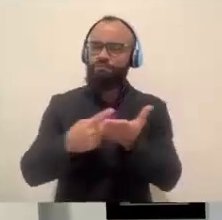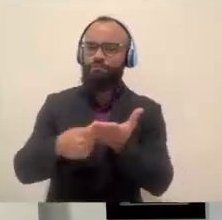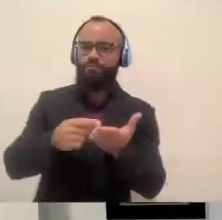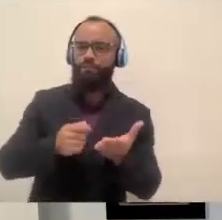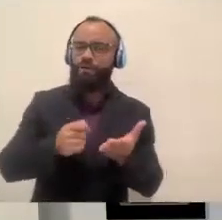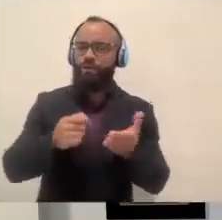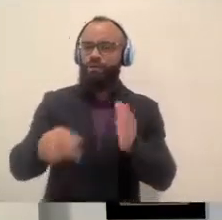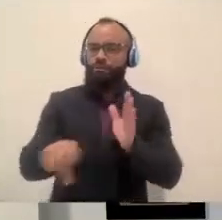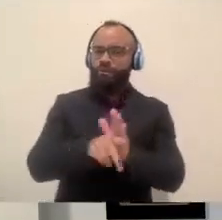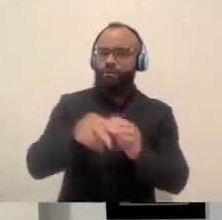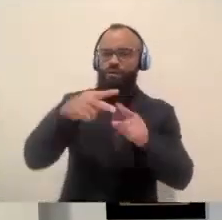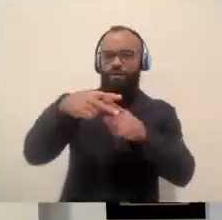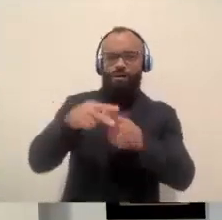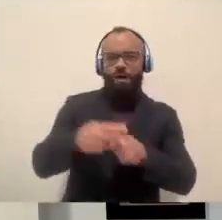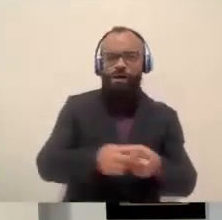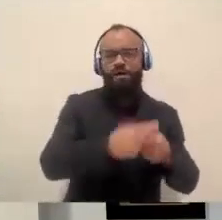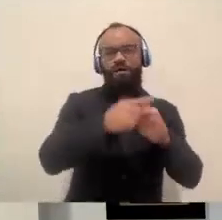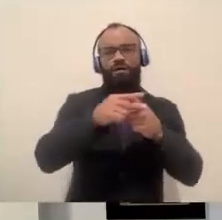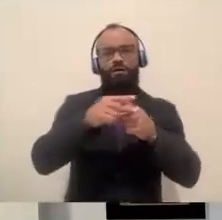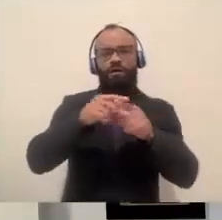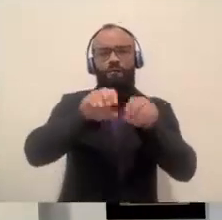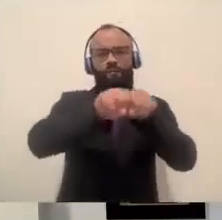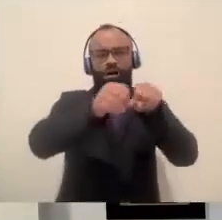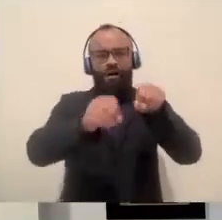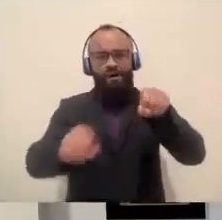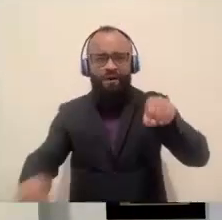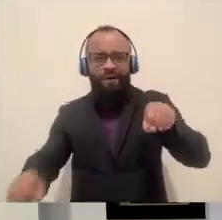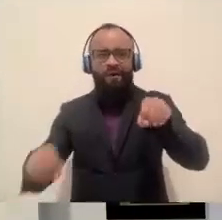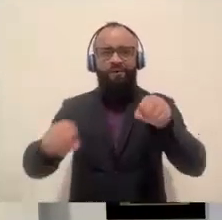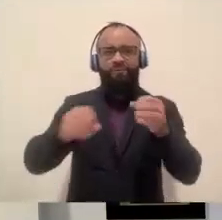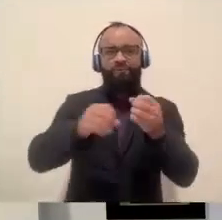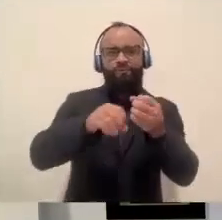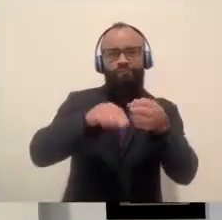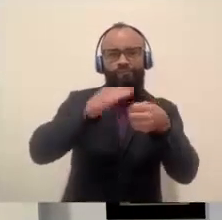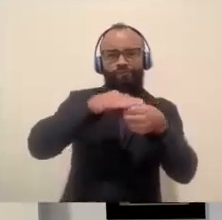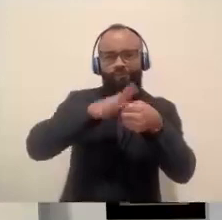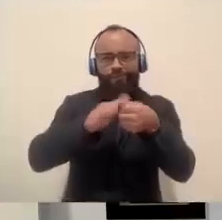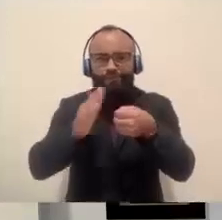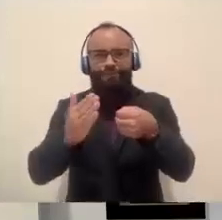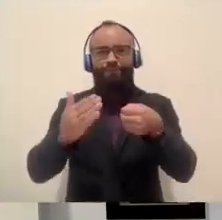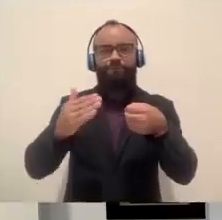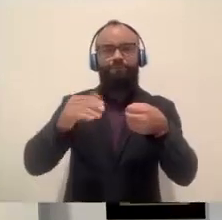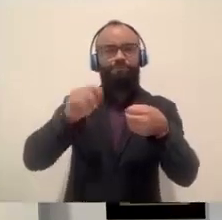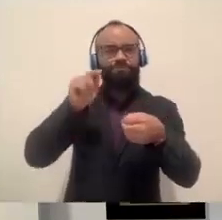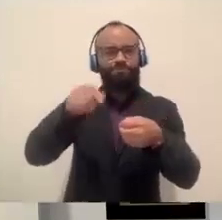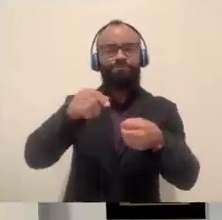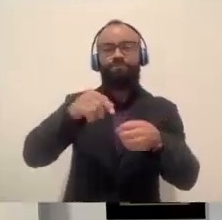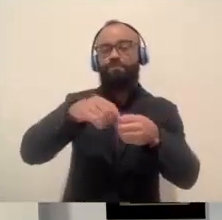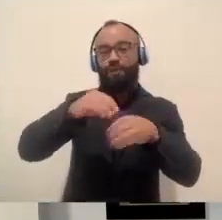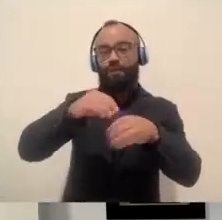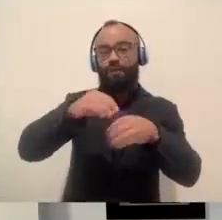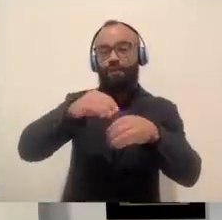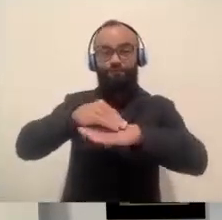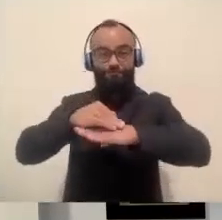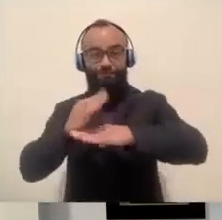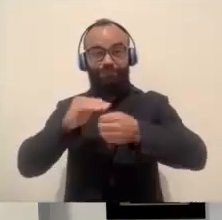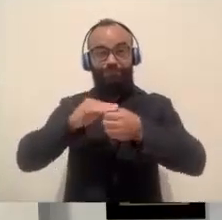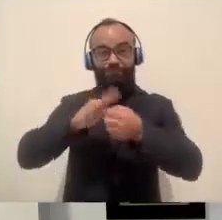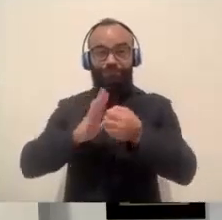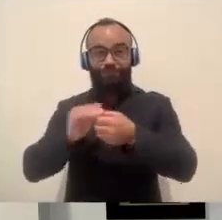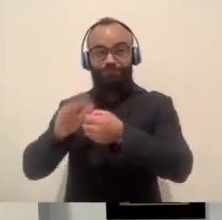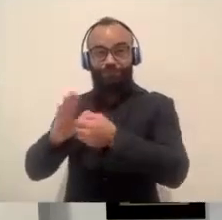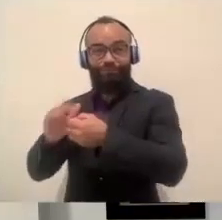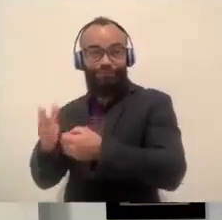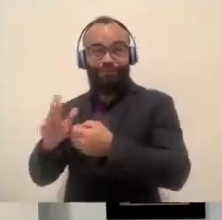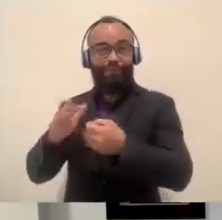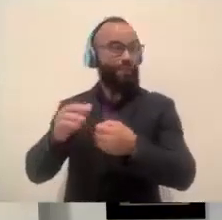manutenções, em esgotos, ou seja, nesses buracos que ela vive abrindo e não fechando. Então, a gente precisa dessa